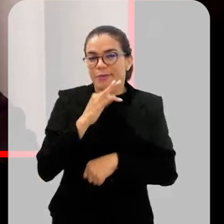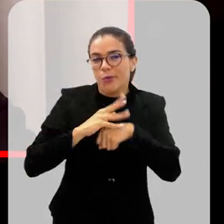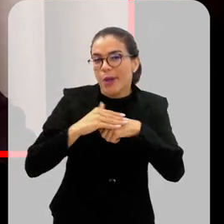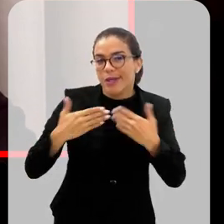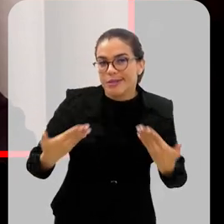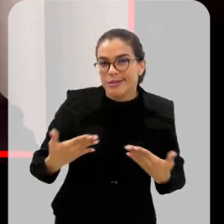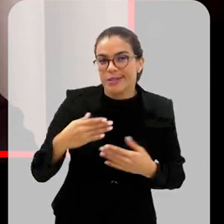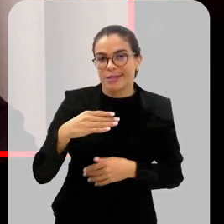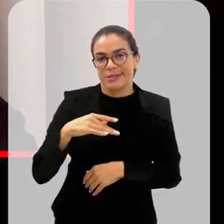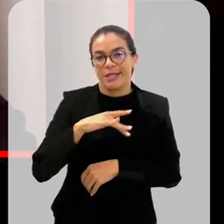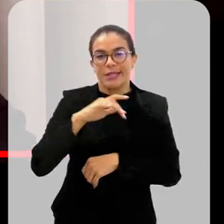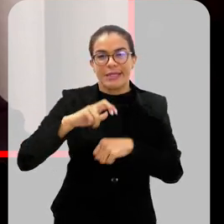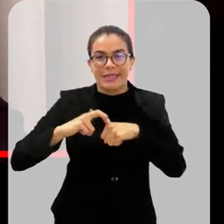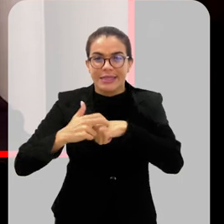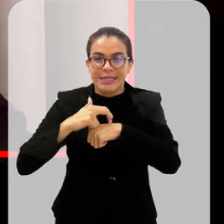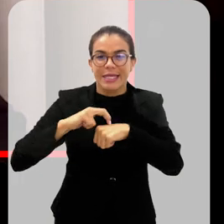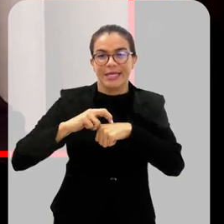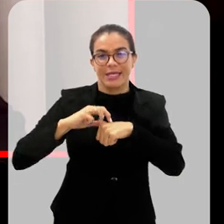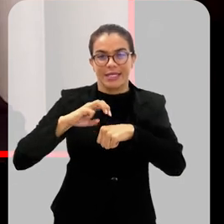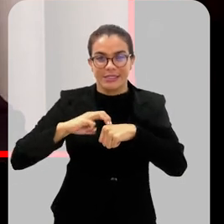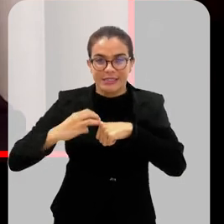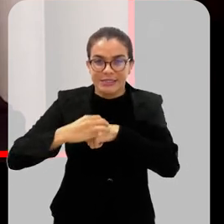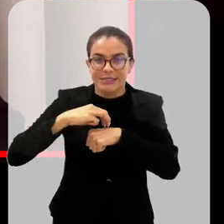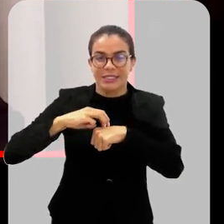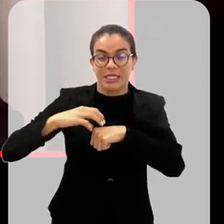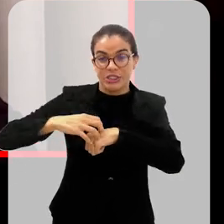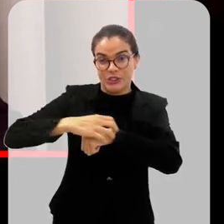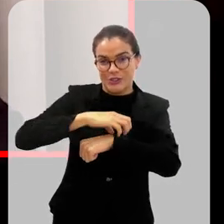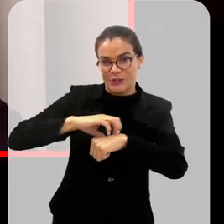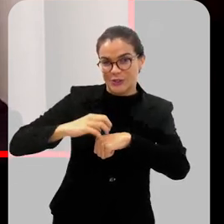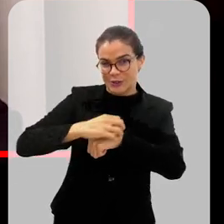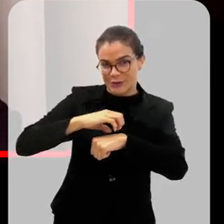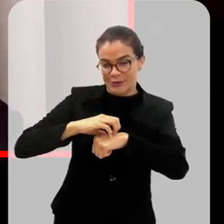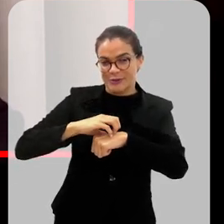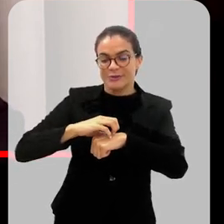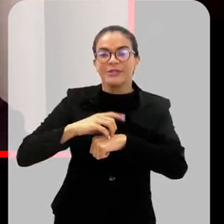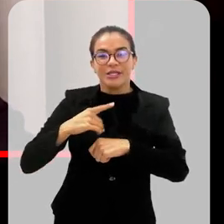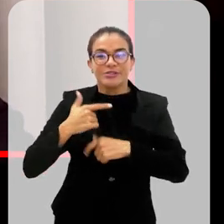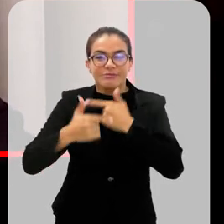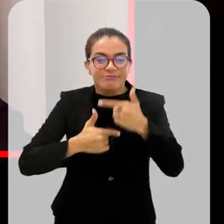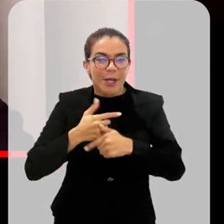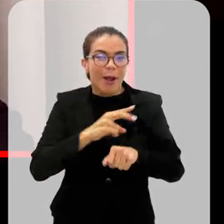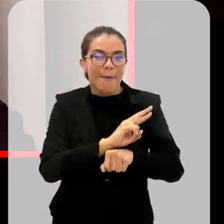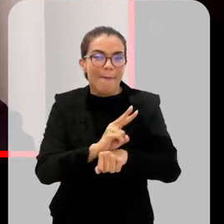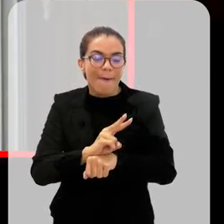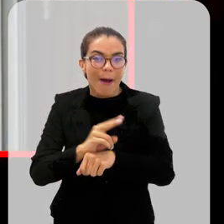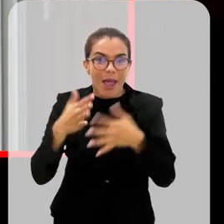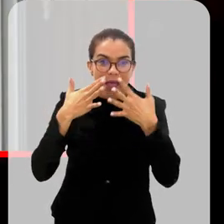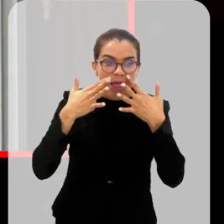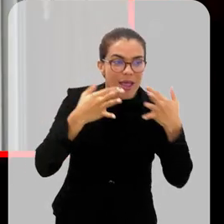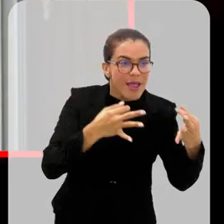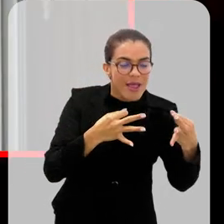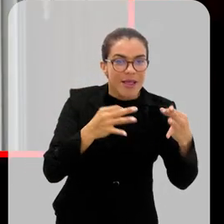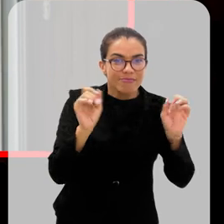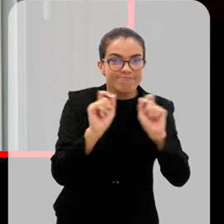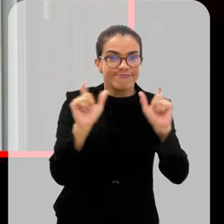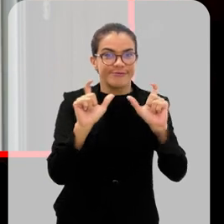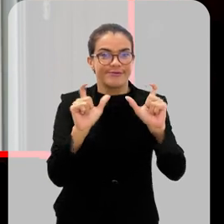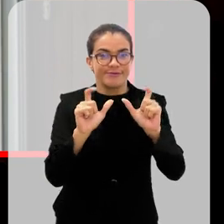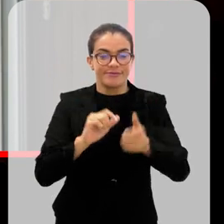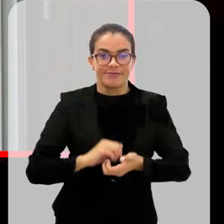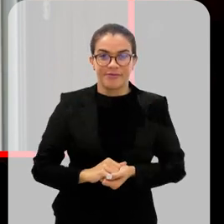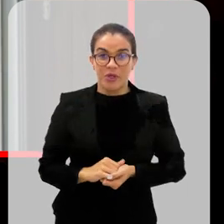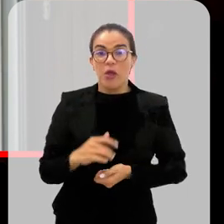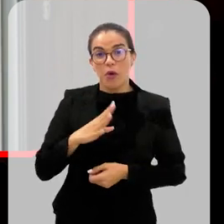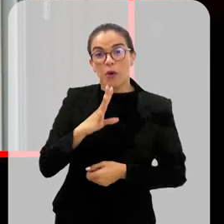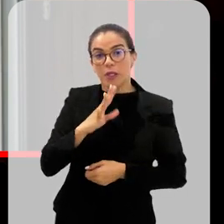principais? Dengue, Zika e Chikungunya. A gente faz esse trabalho de monitoramento e alerta. Eu conheço